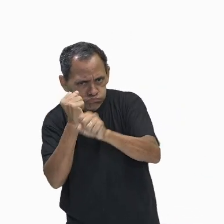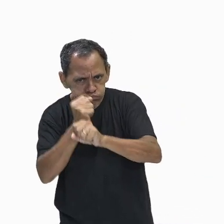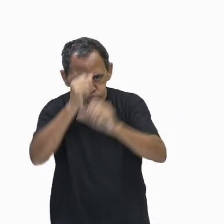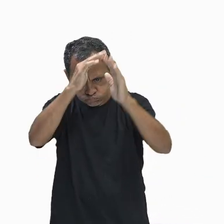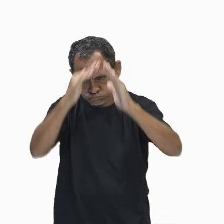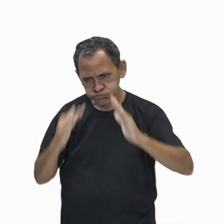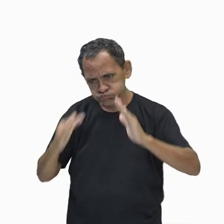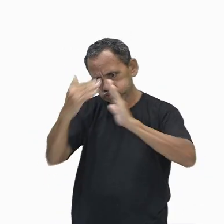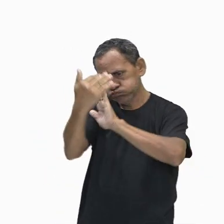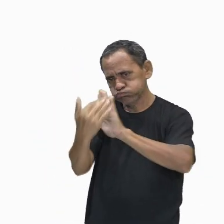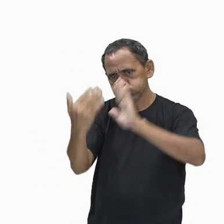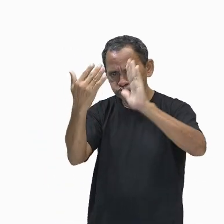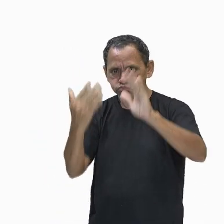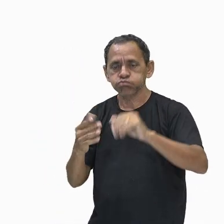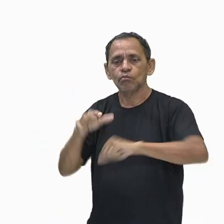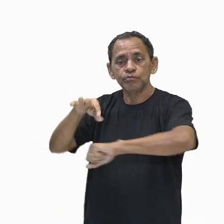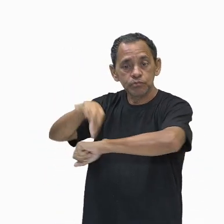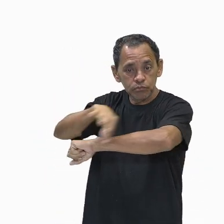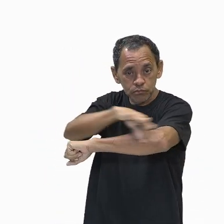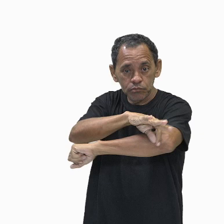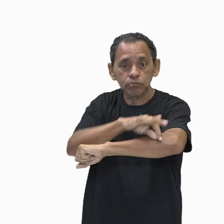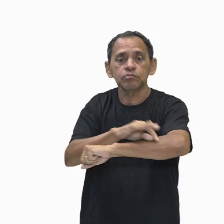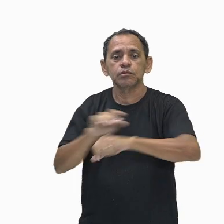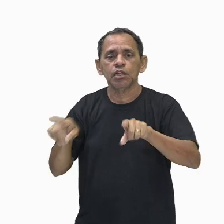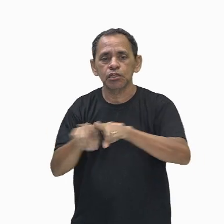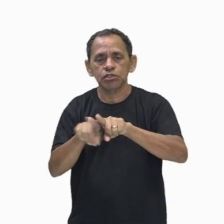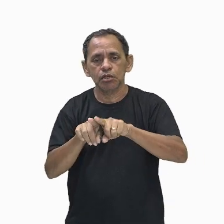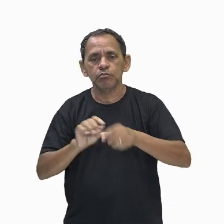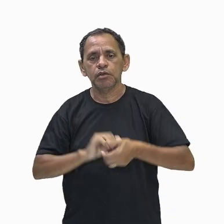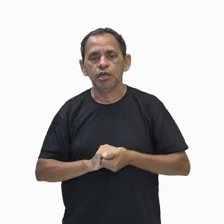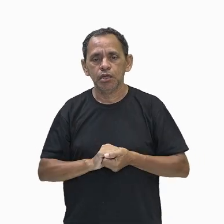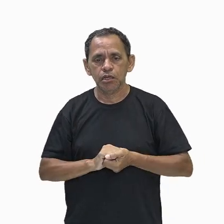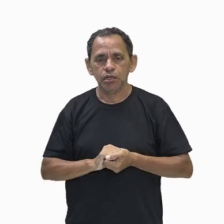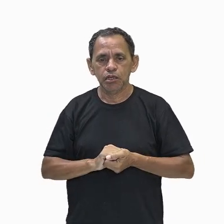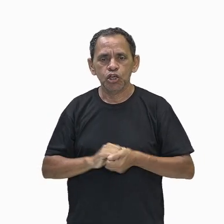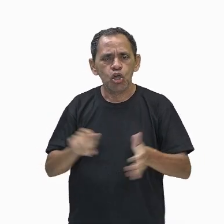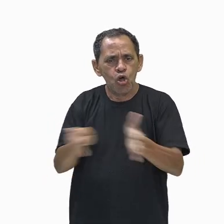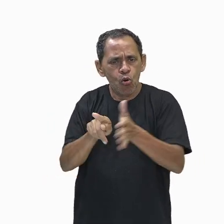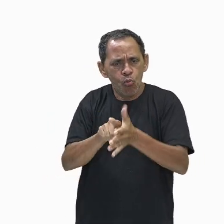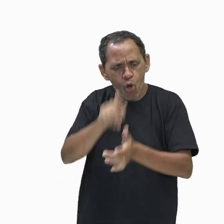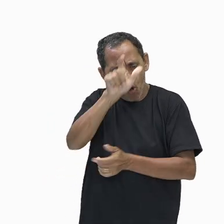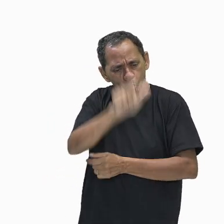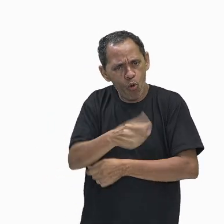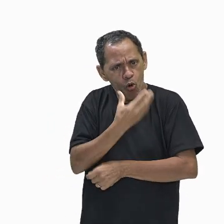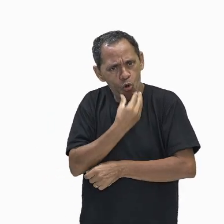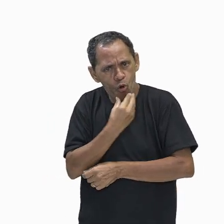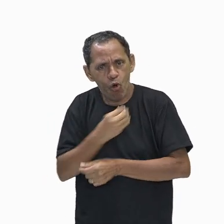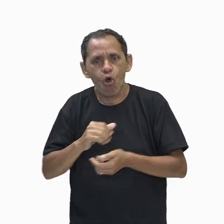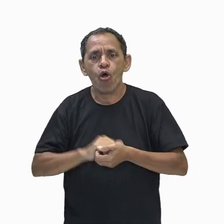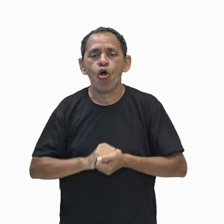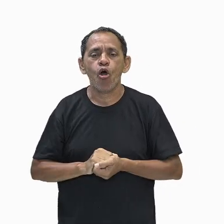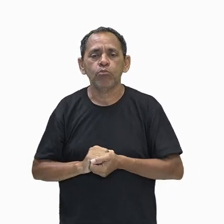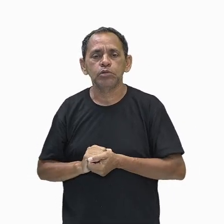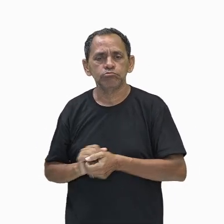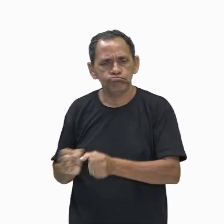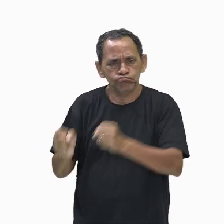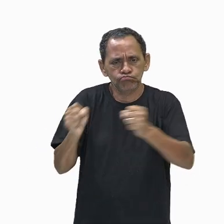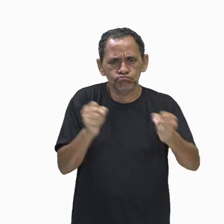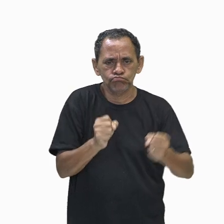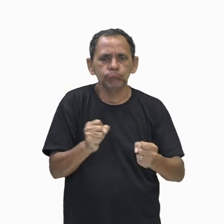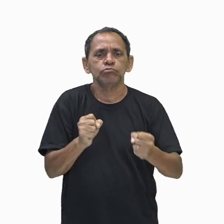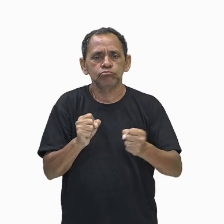E ser o arquiteto, o Imhotep, em Saqqara. Fortalecimento, então, do poder da nobreza, ligado, então, aí ao faraó.